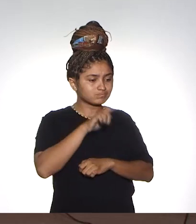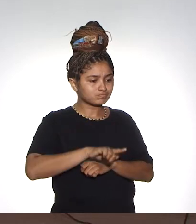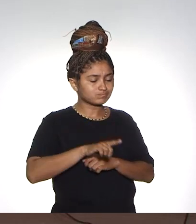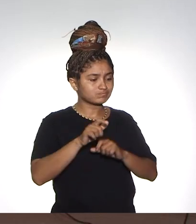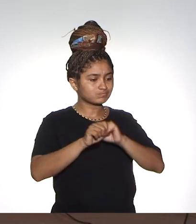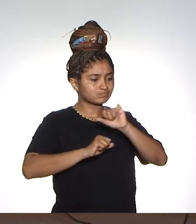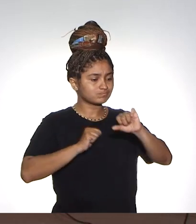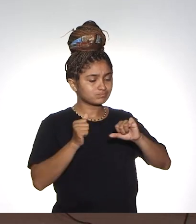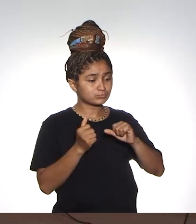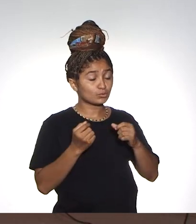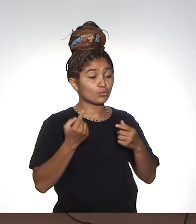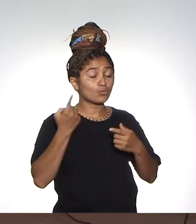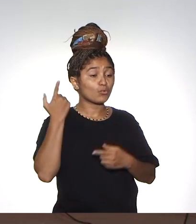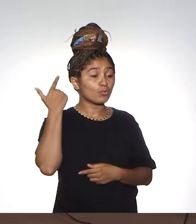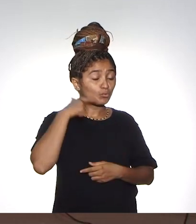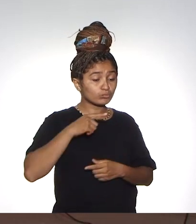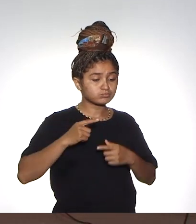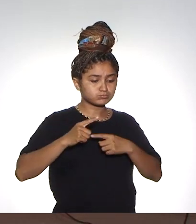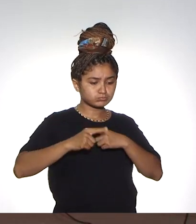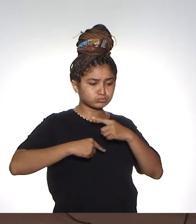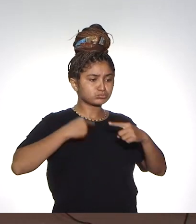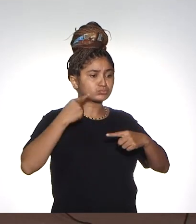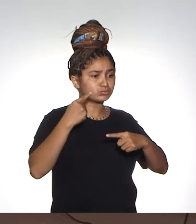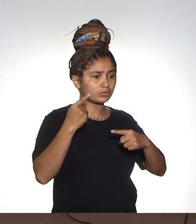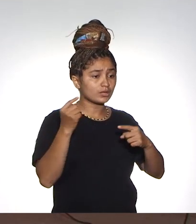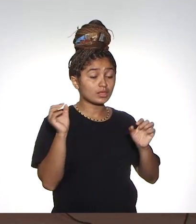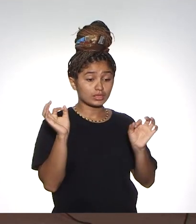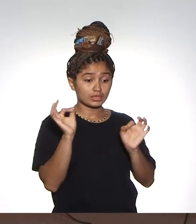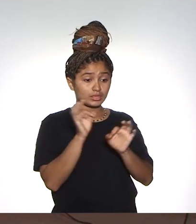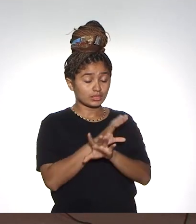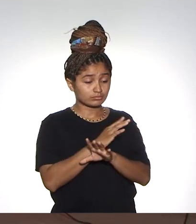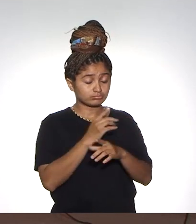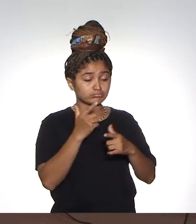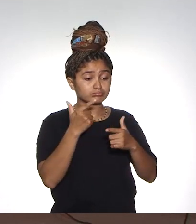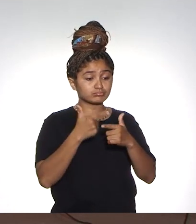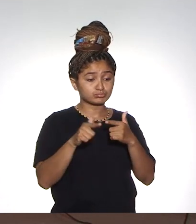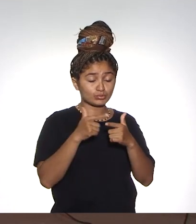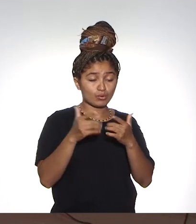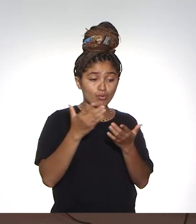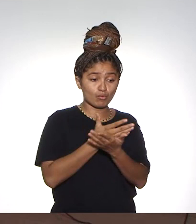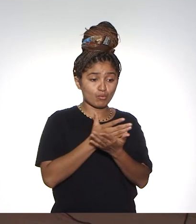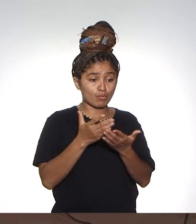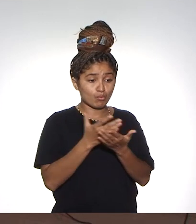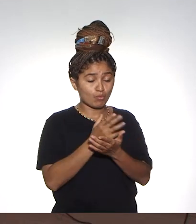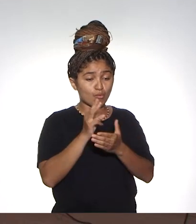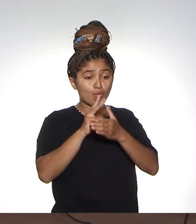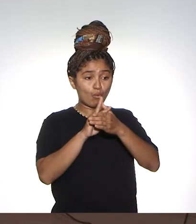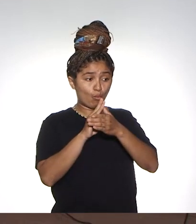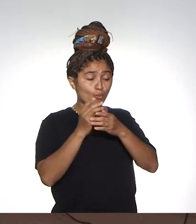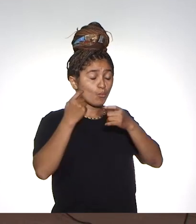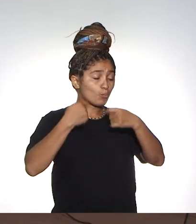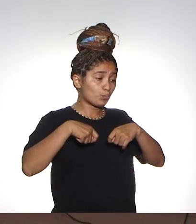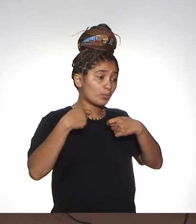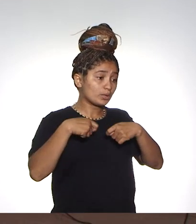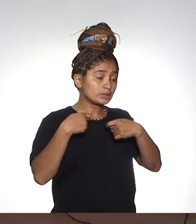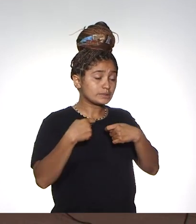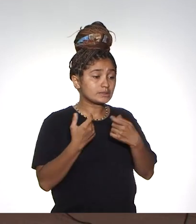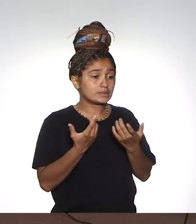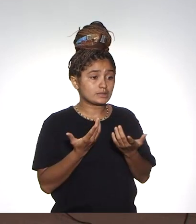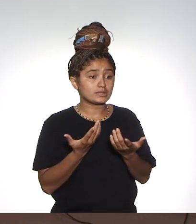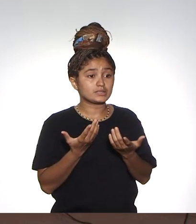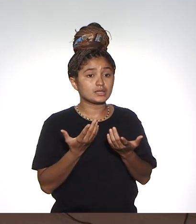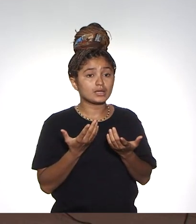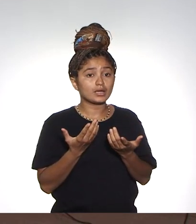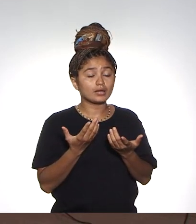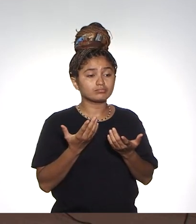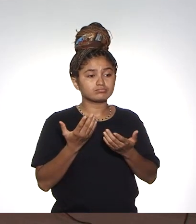conseguimos alavancar e resolver muitas situações que a universidade, de certa forma, precisa,